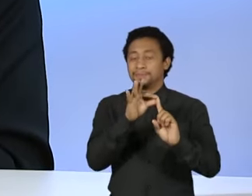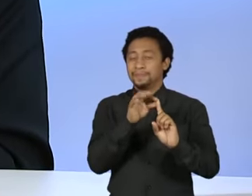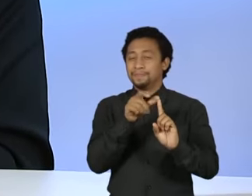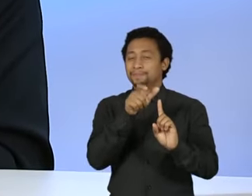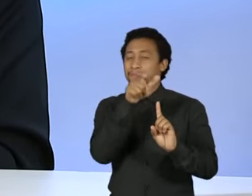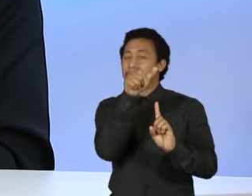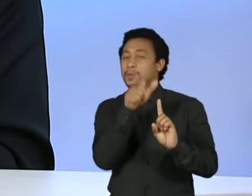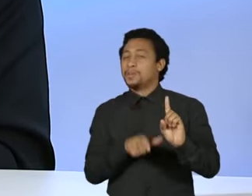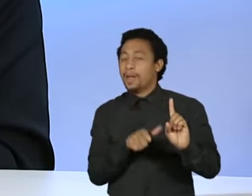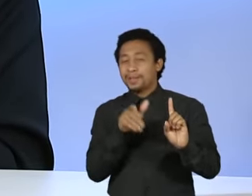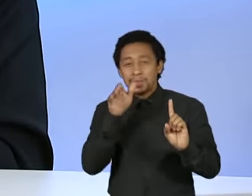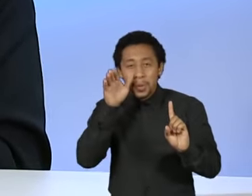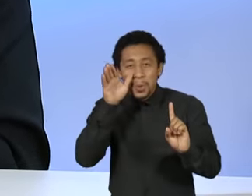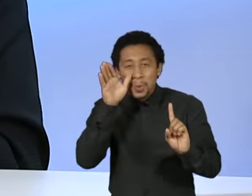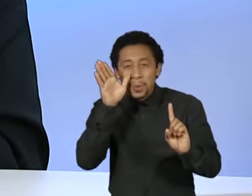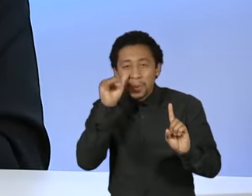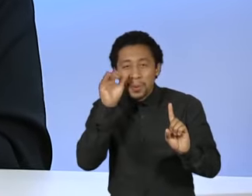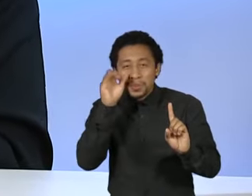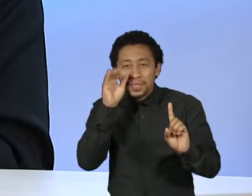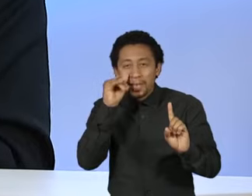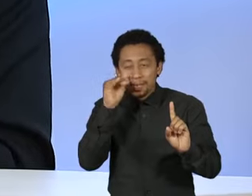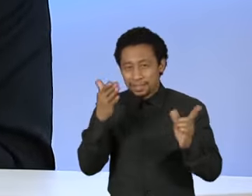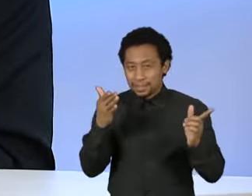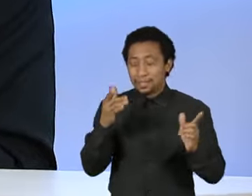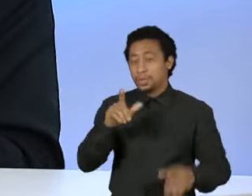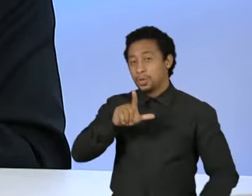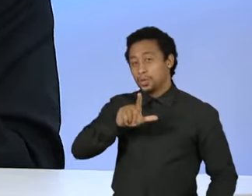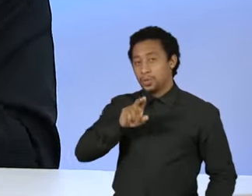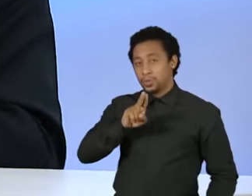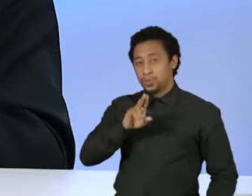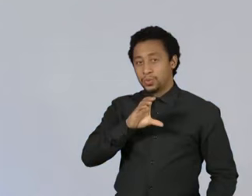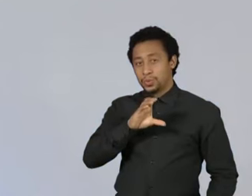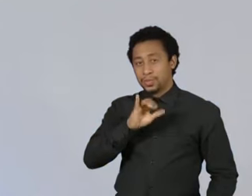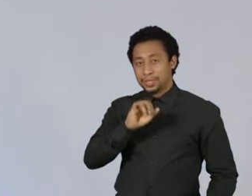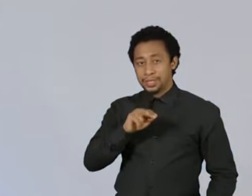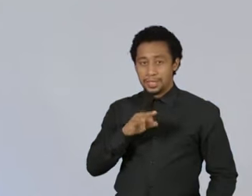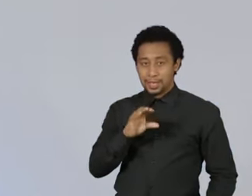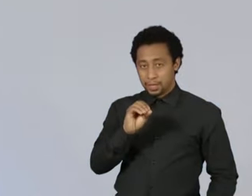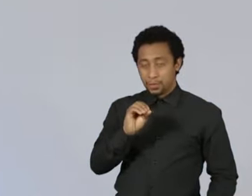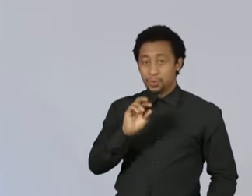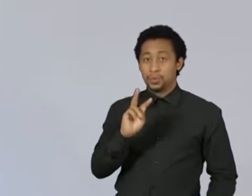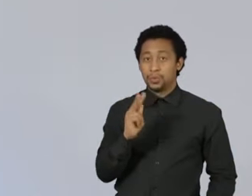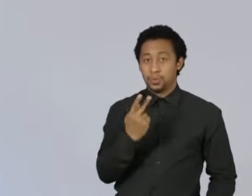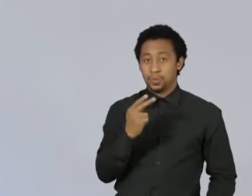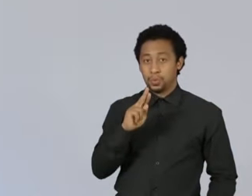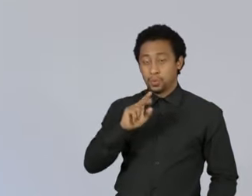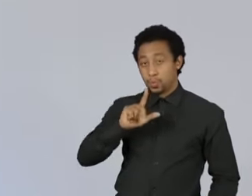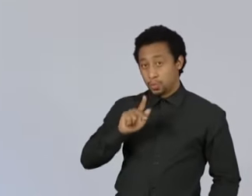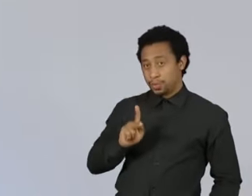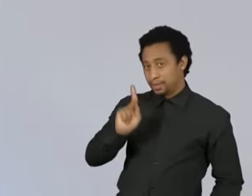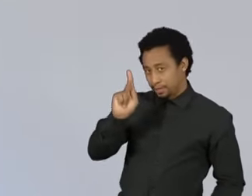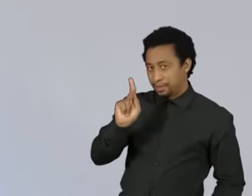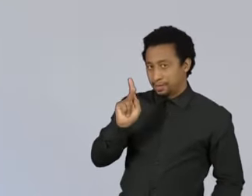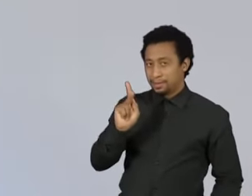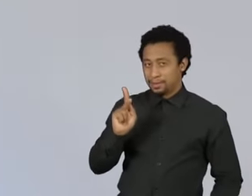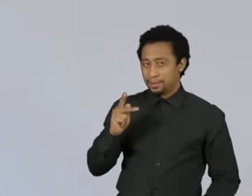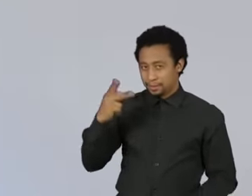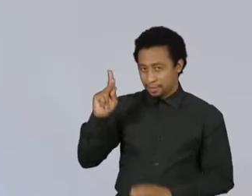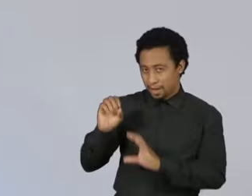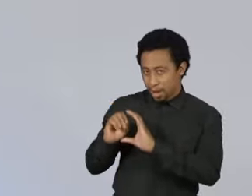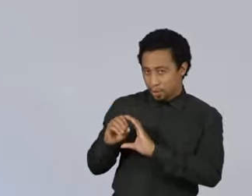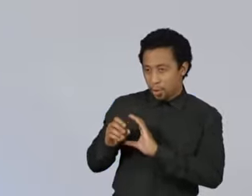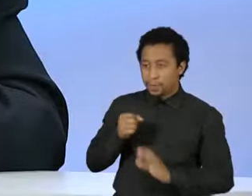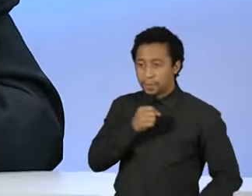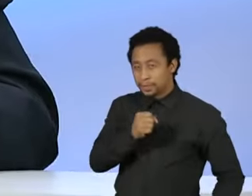do apresentador Luciano Huck, articulou um projeto de candidatura dele. Ainda ali por volta de 2016,